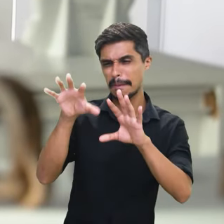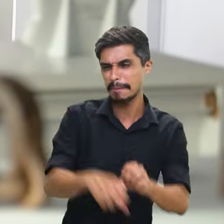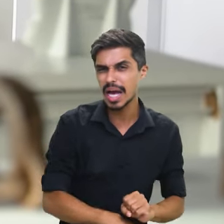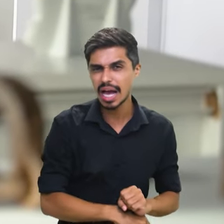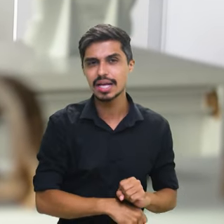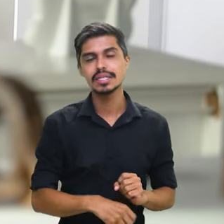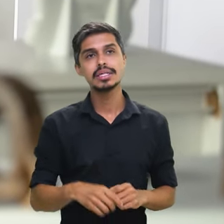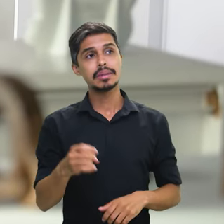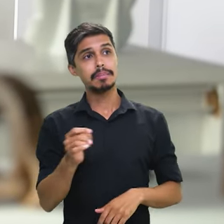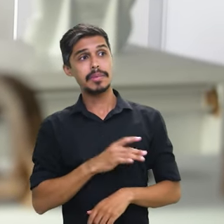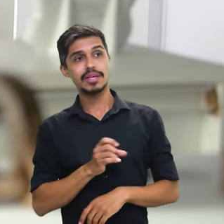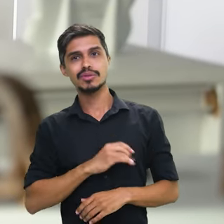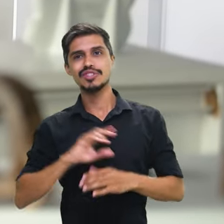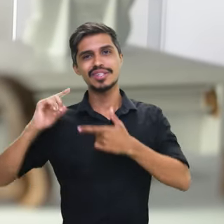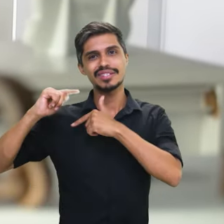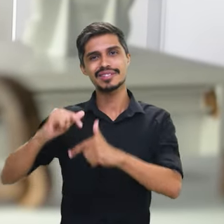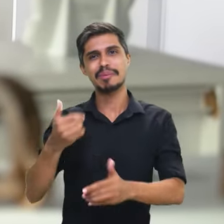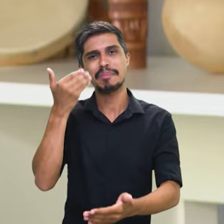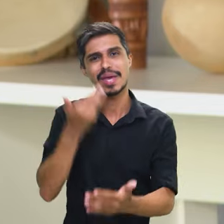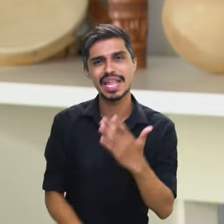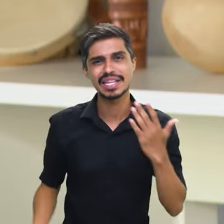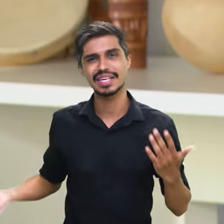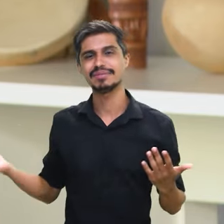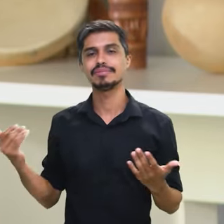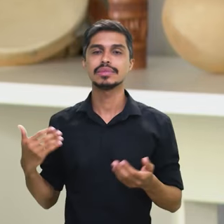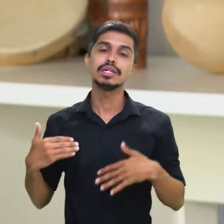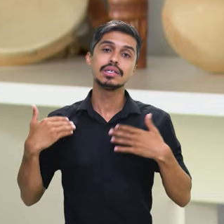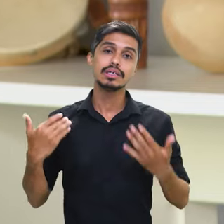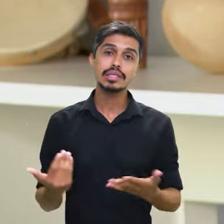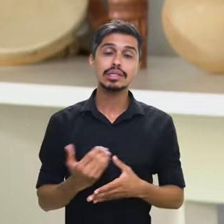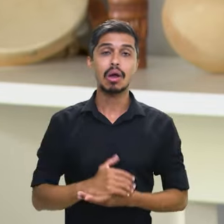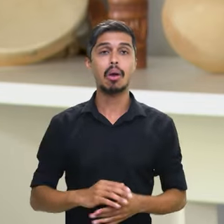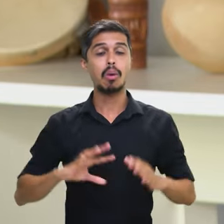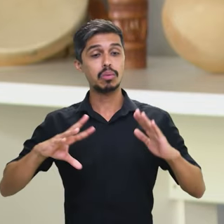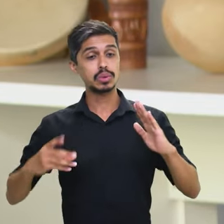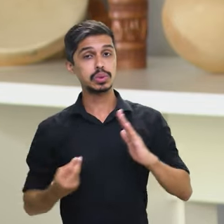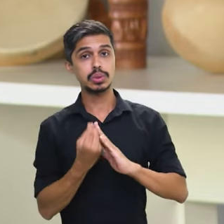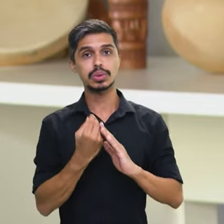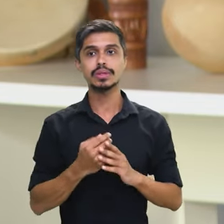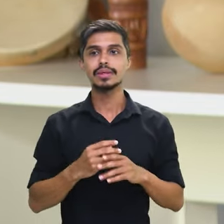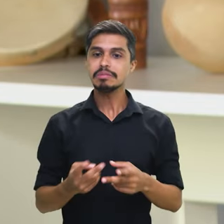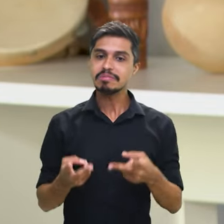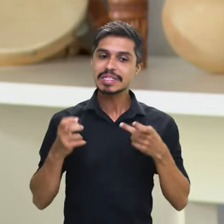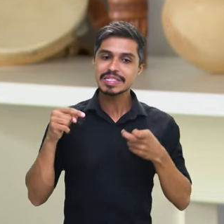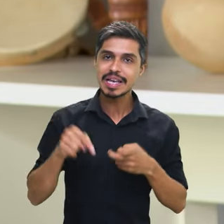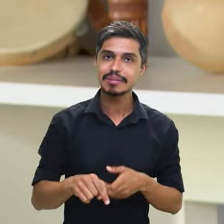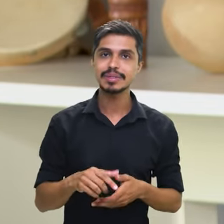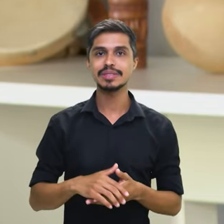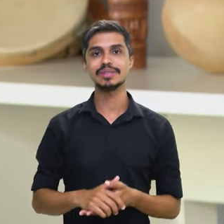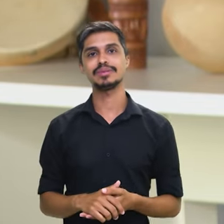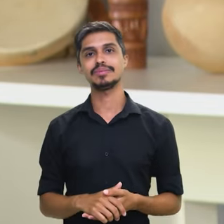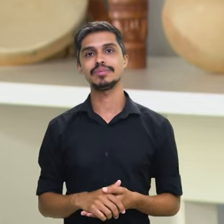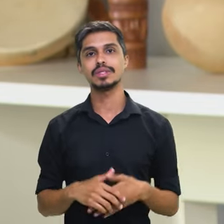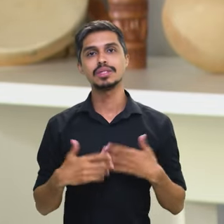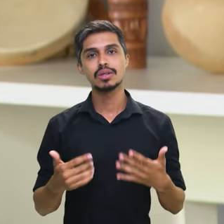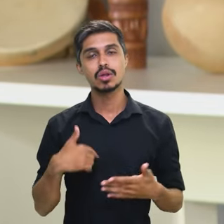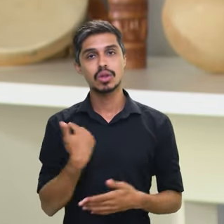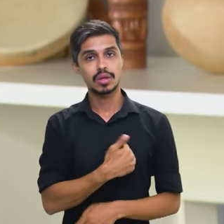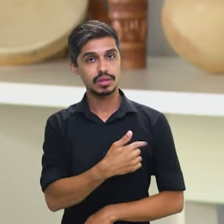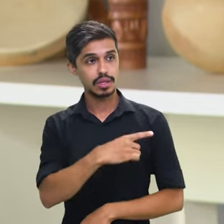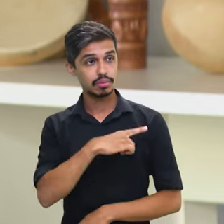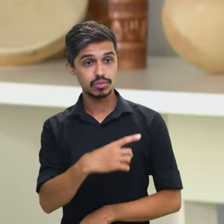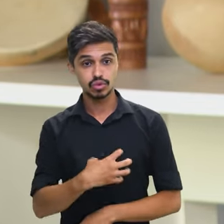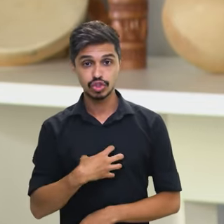terra e ao medo de perder suas tradições. Os quilômetros civilizam o Brasil, porque nós temos uma